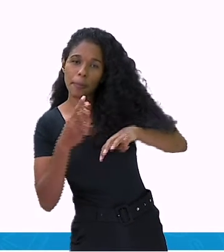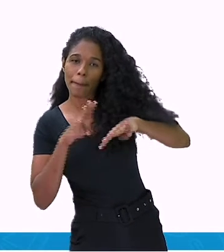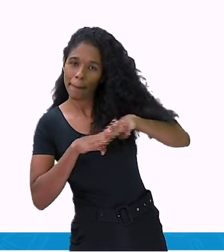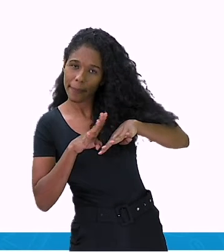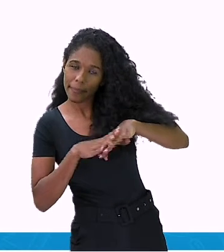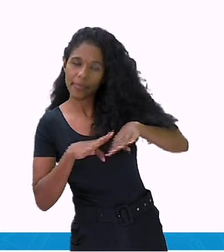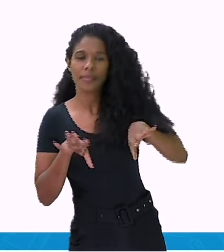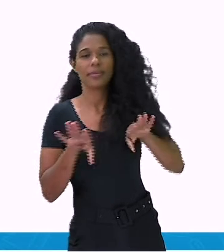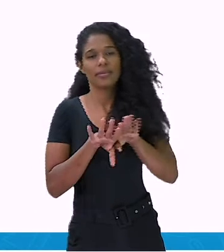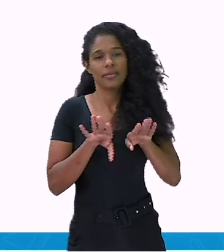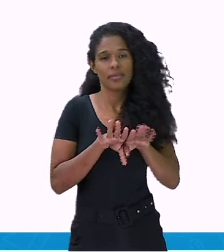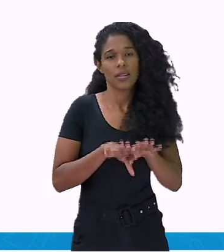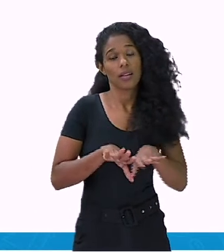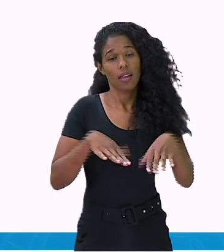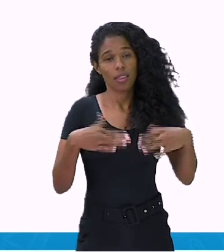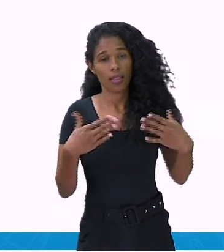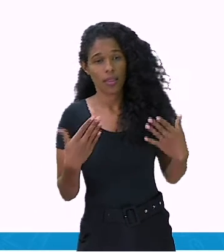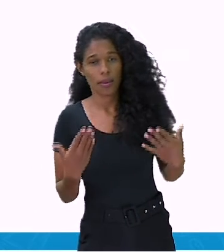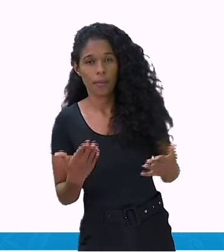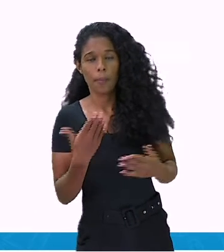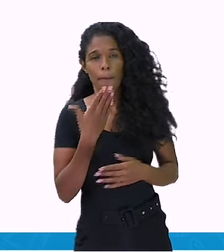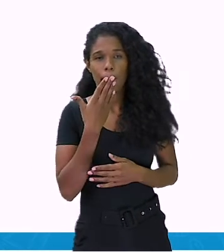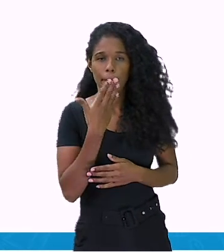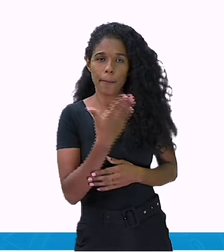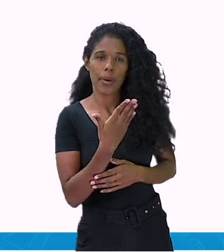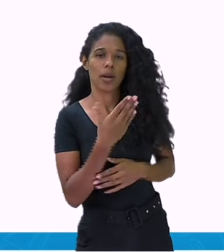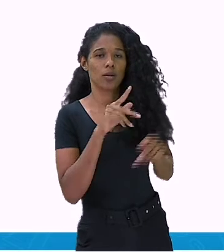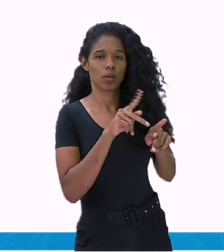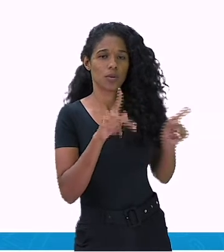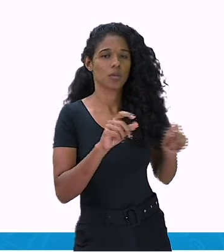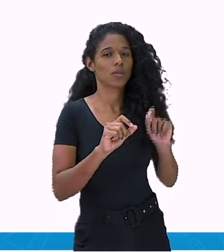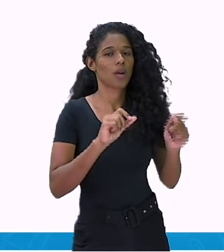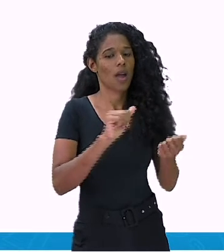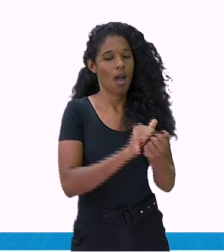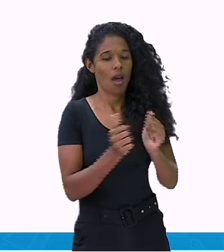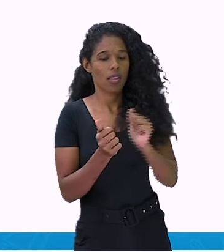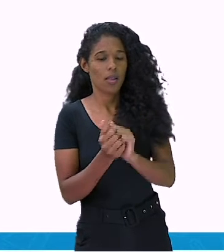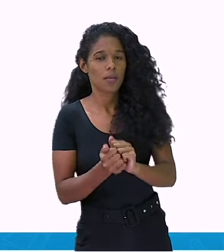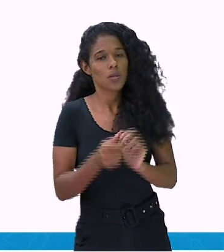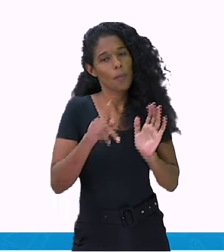adaptações individuais, dicas e orientações.